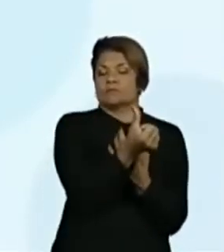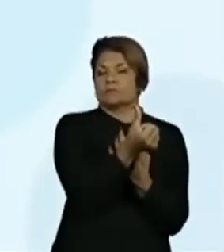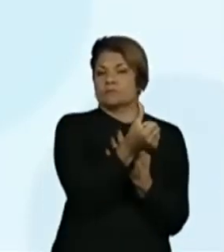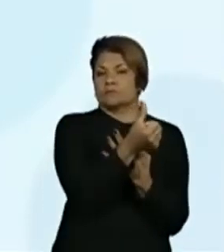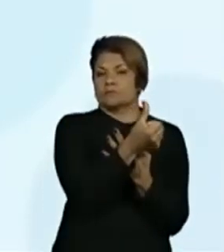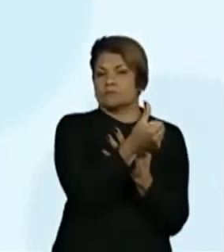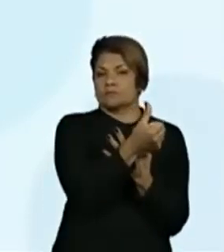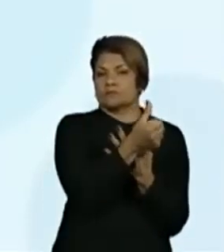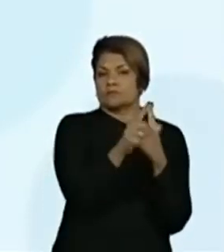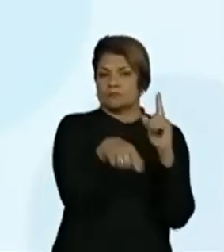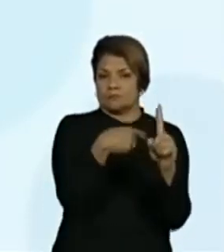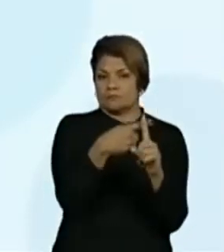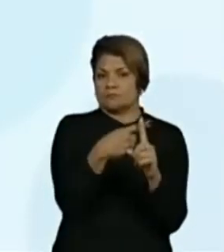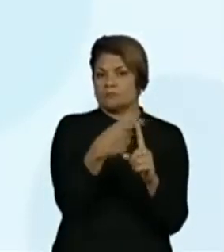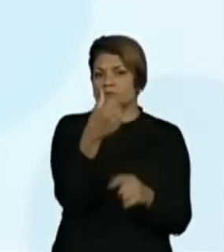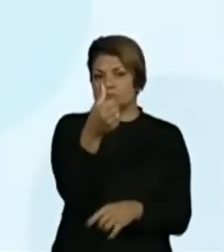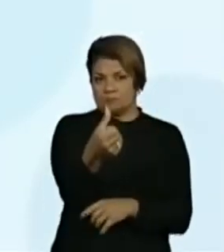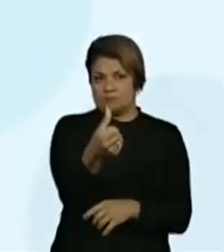mais